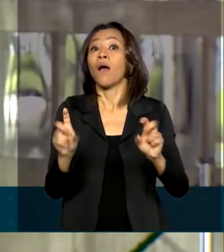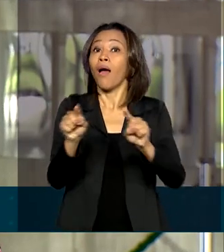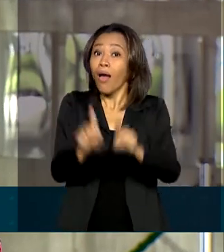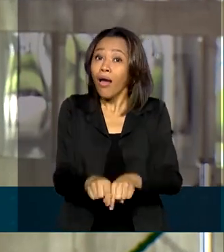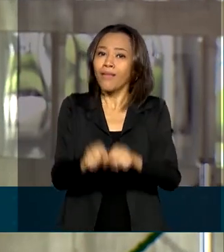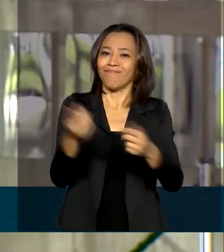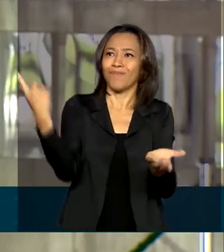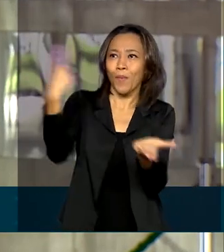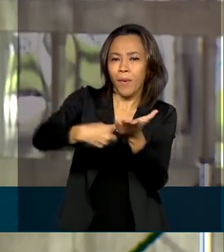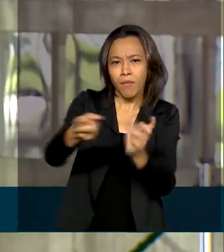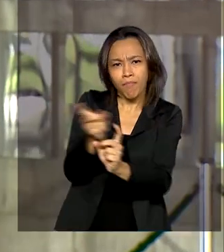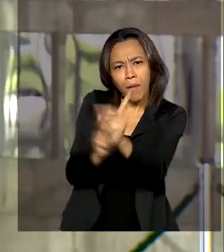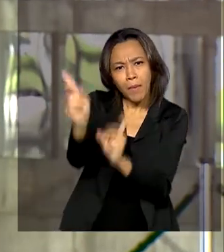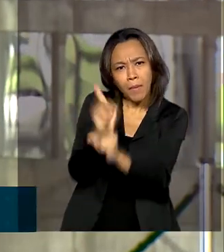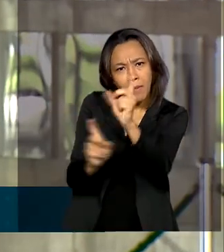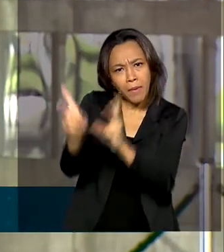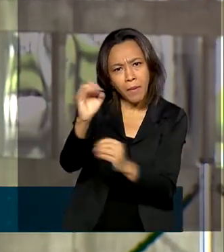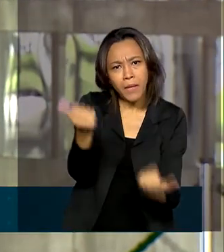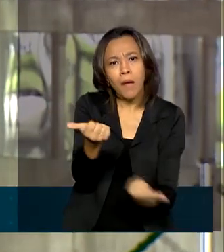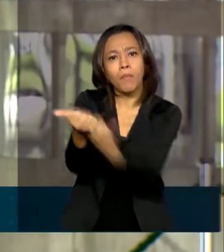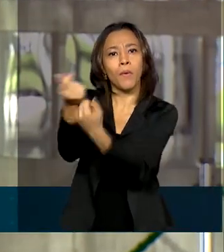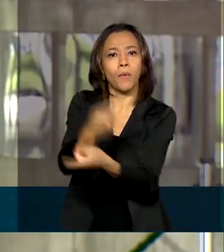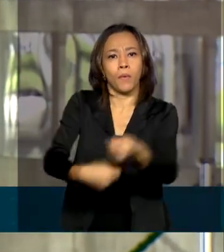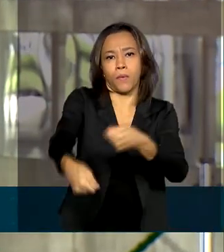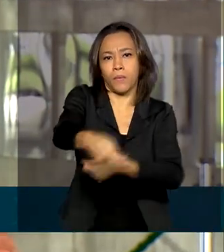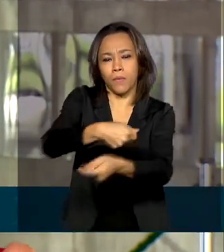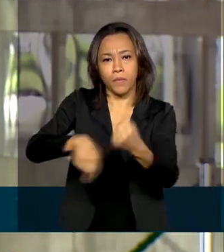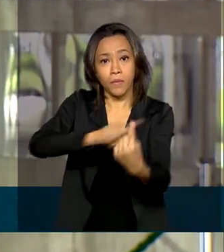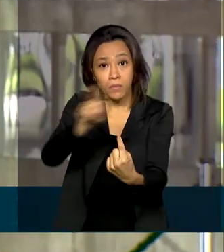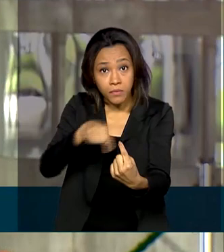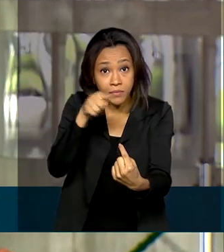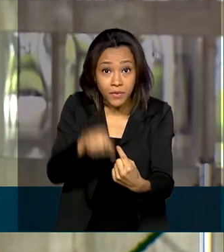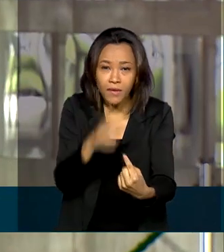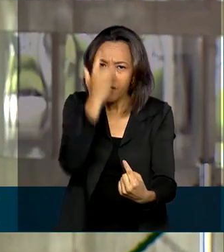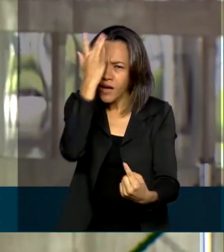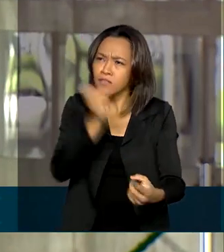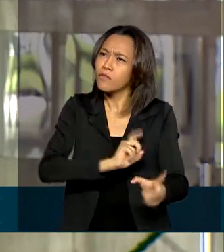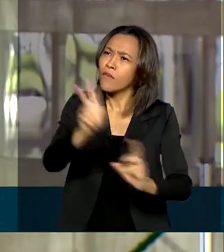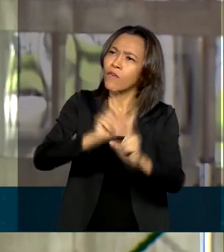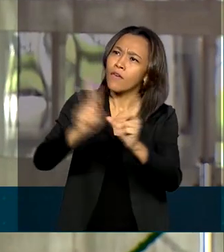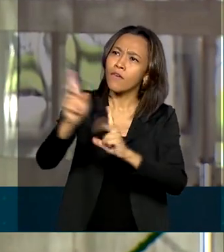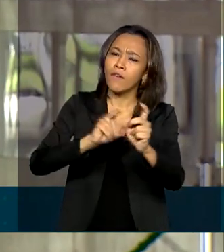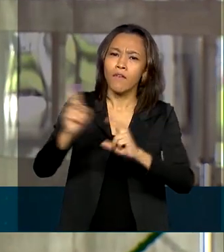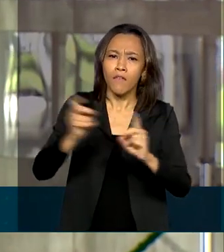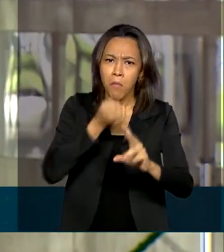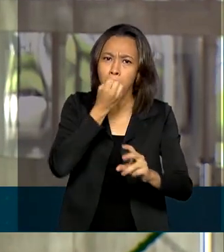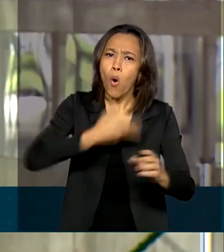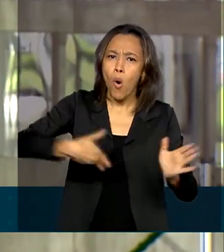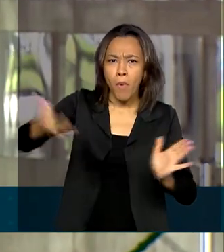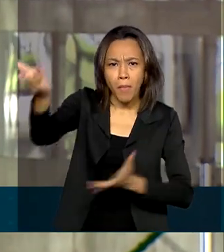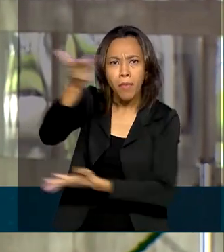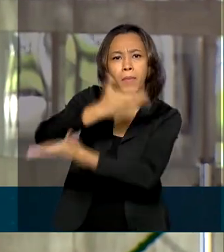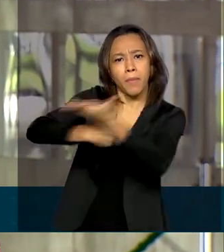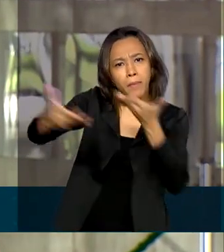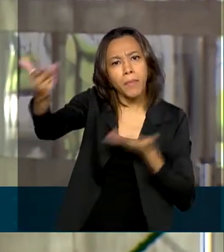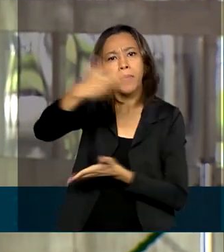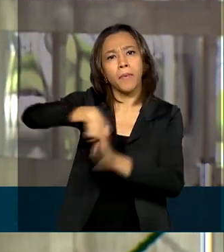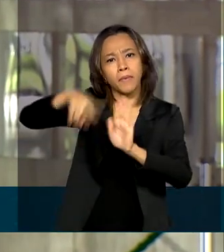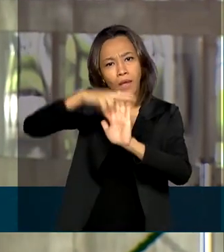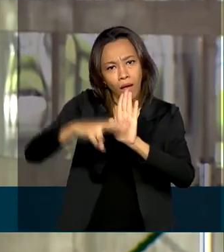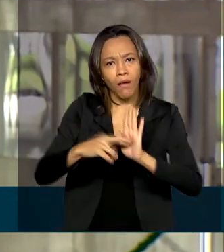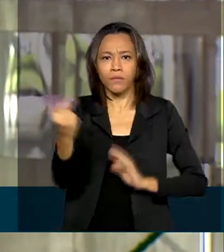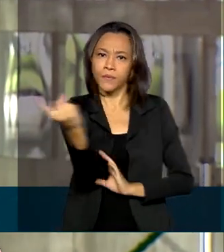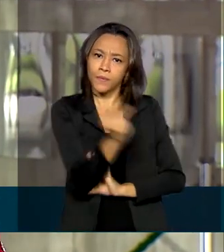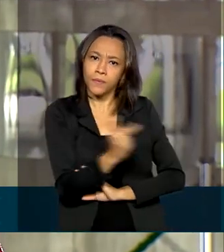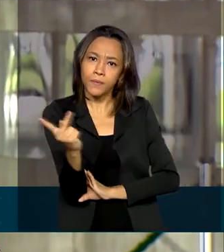comércio e cooperação econômica. A ideia é facilitar o comércio, promover boas práticas regulatórias e